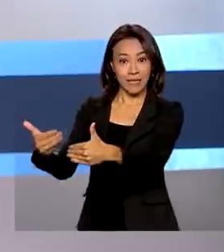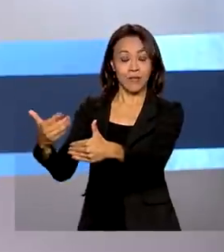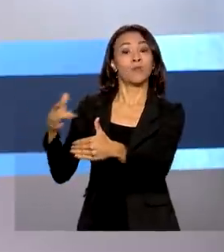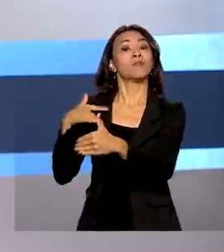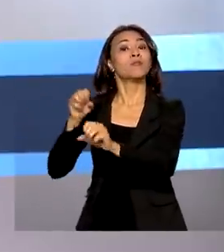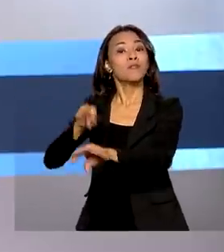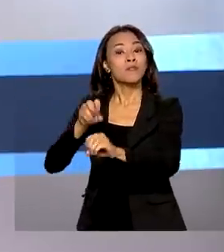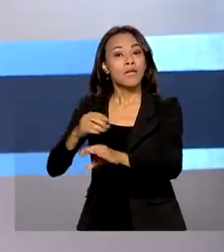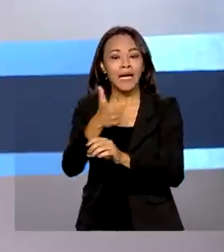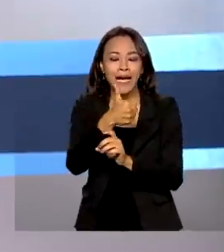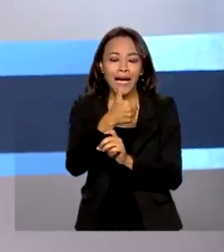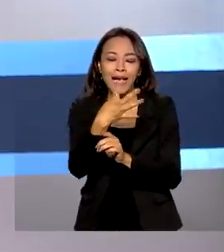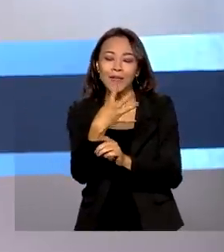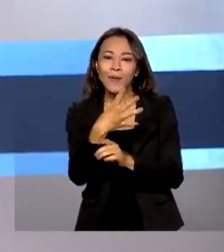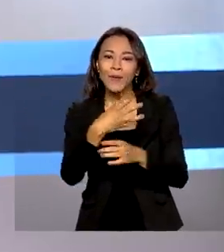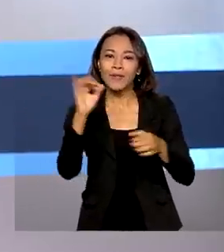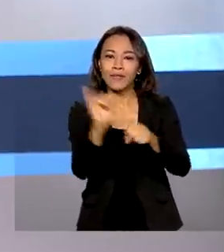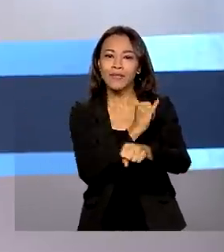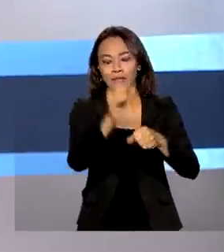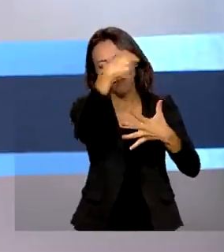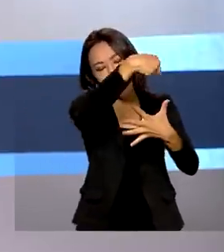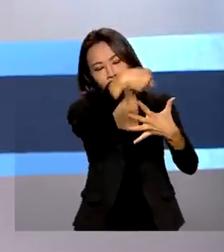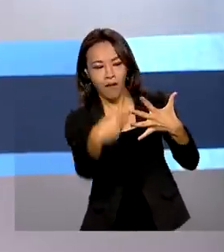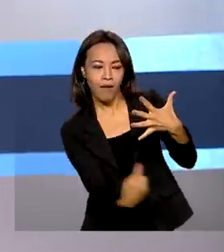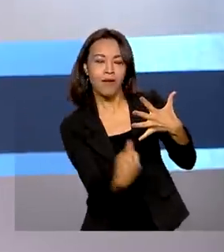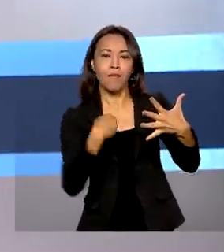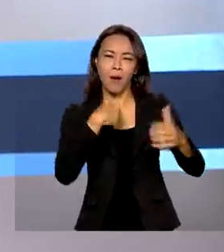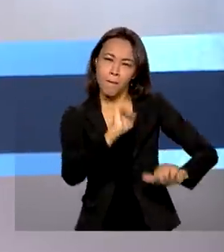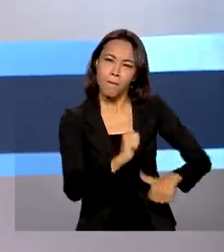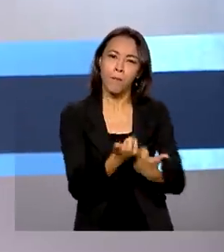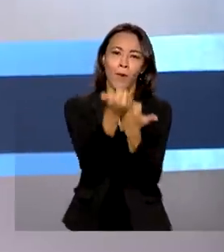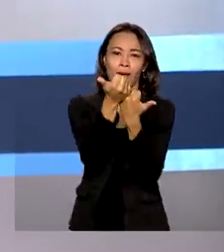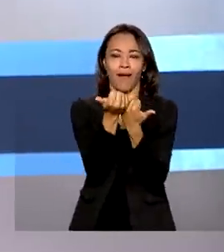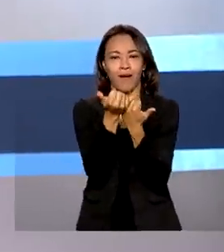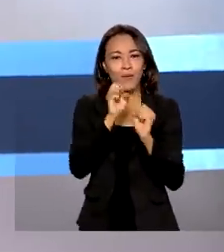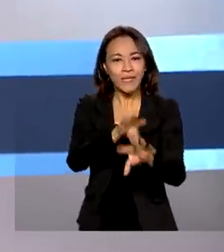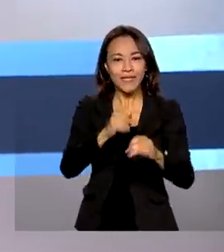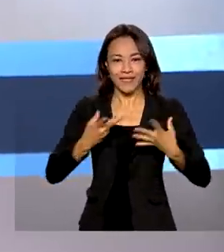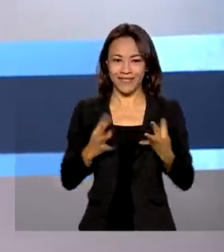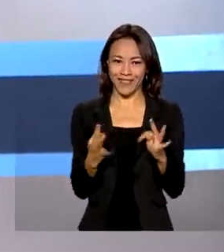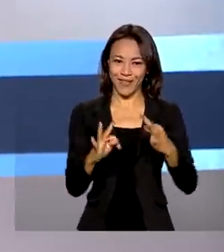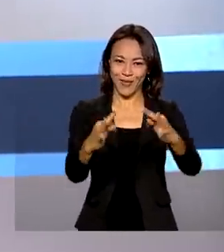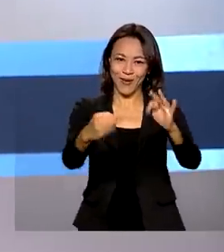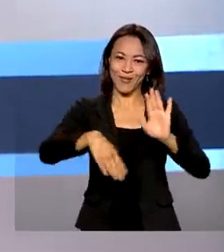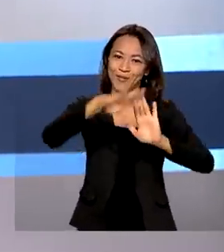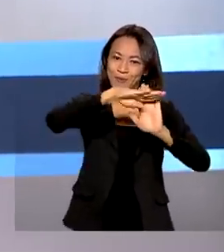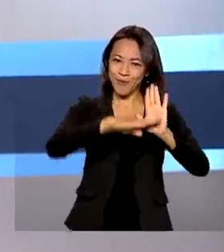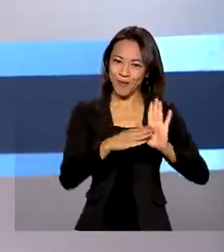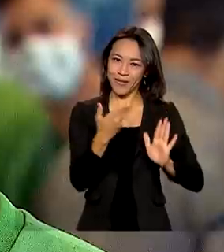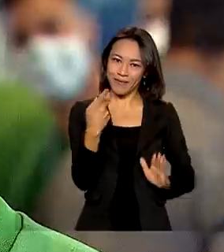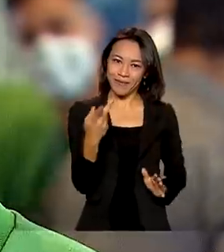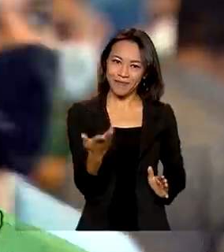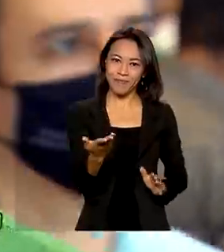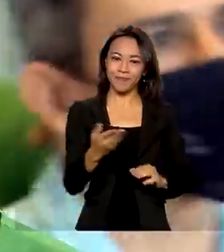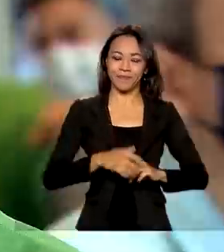para fortalecer o ensino profissionalizante e tecnológico dentro do programa Novos Caminhos.